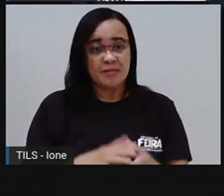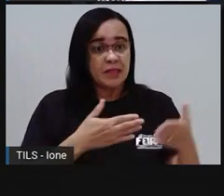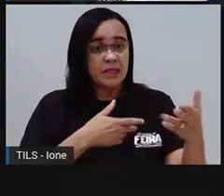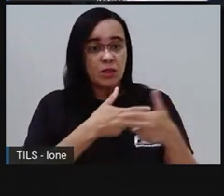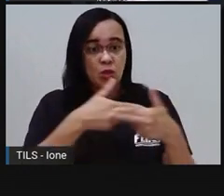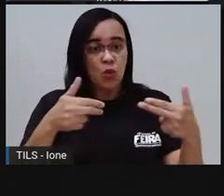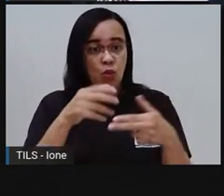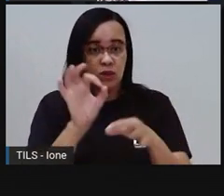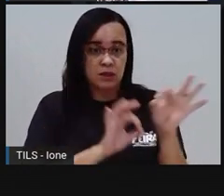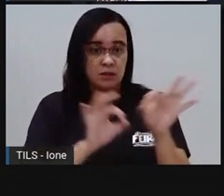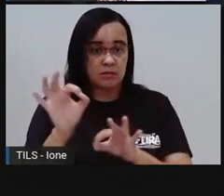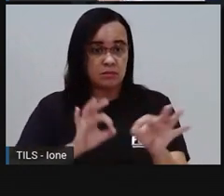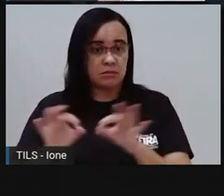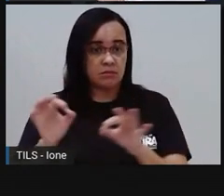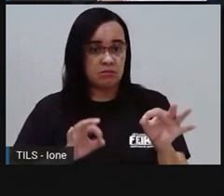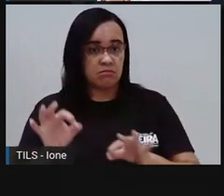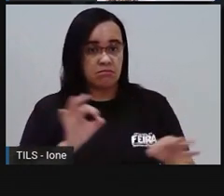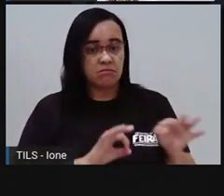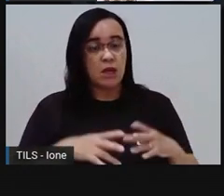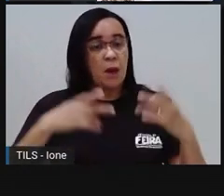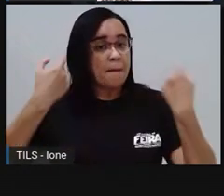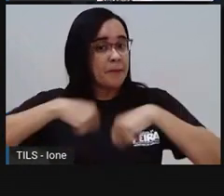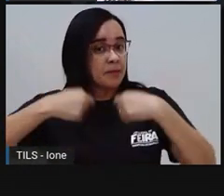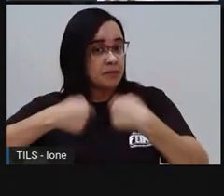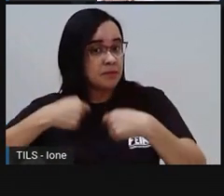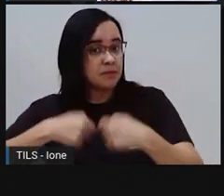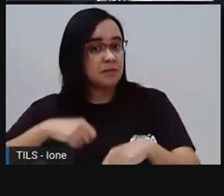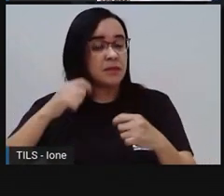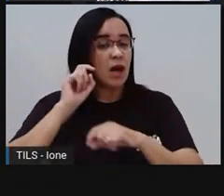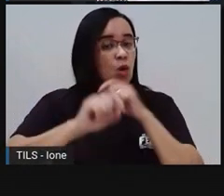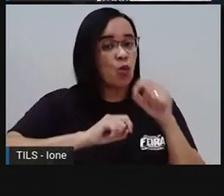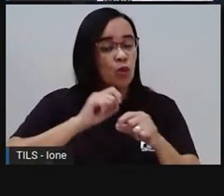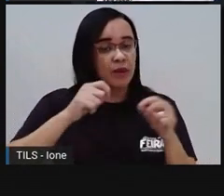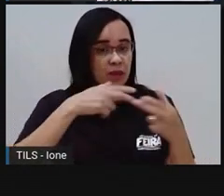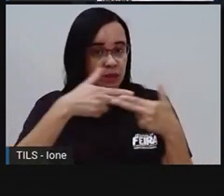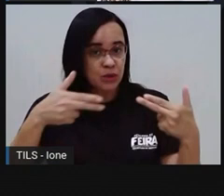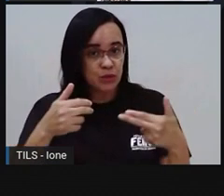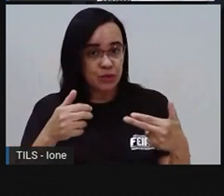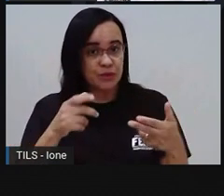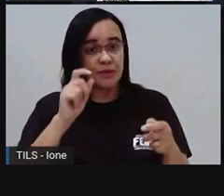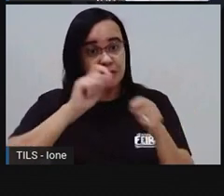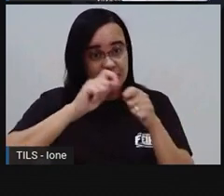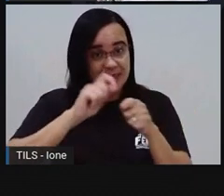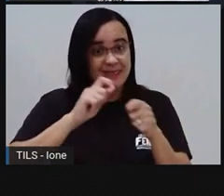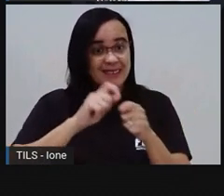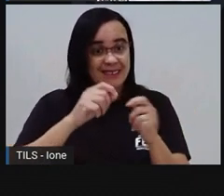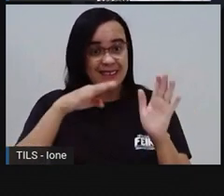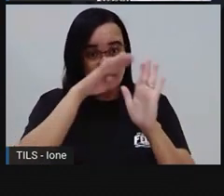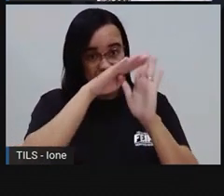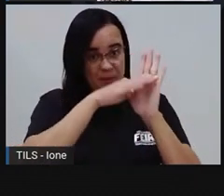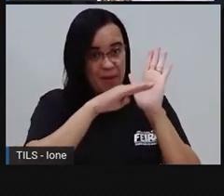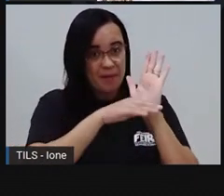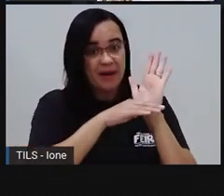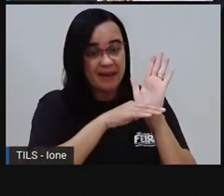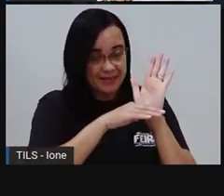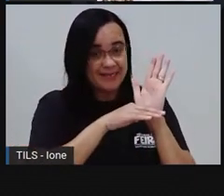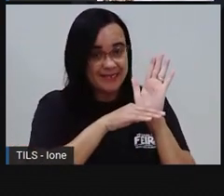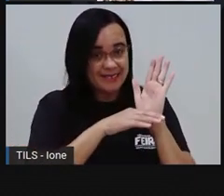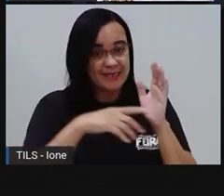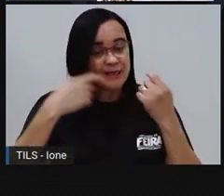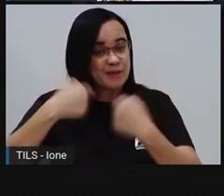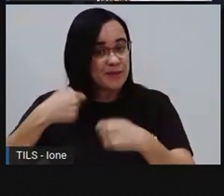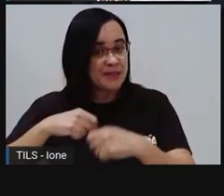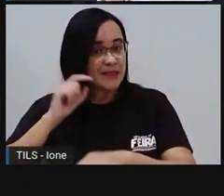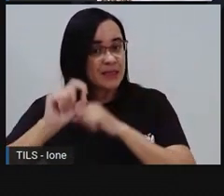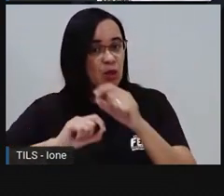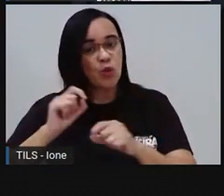precisar Pra executar aqui Essa receita Pra eu fazer Essa receita Certo? Eu vou precisar Vamos lá